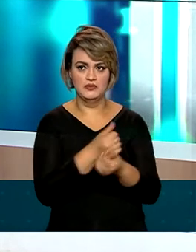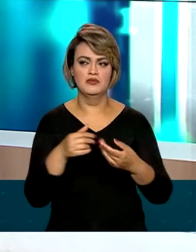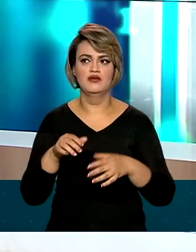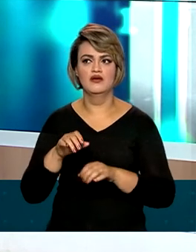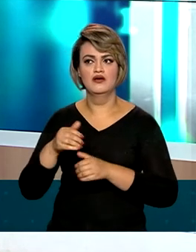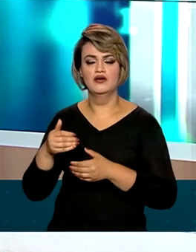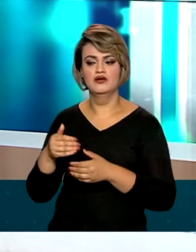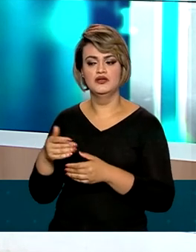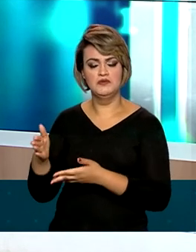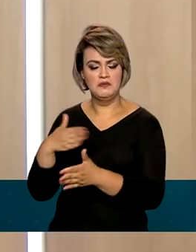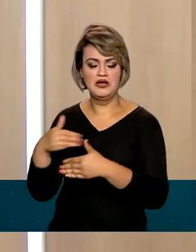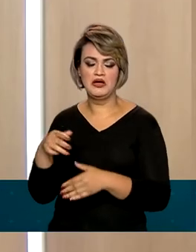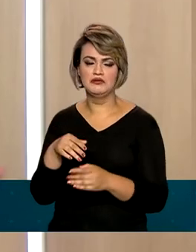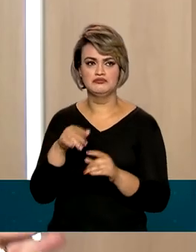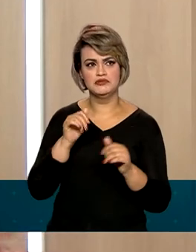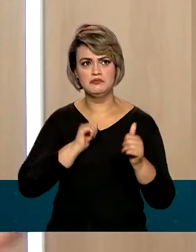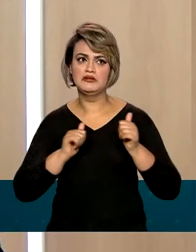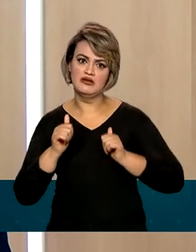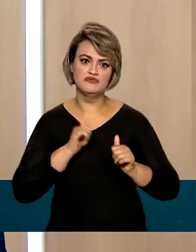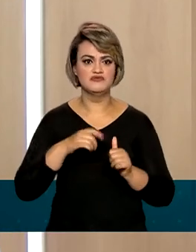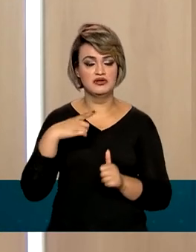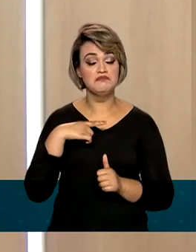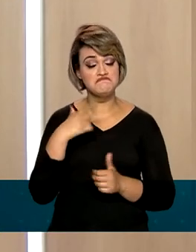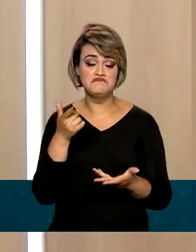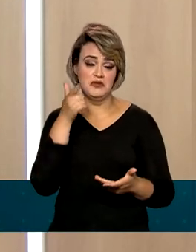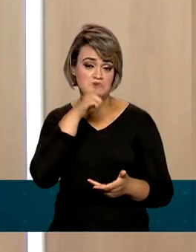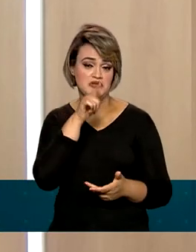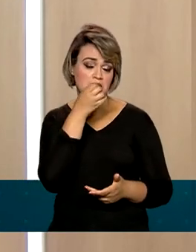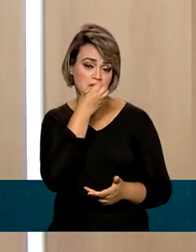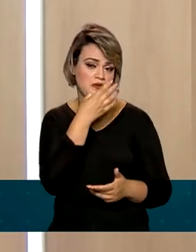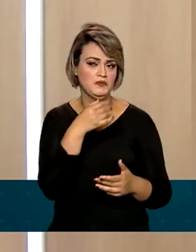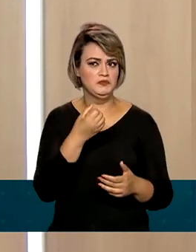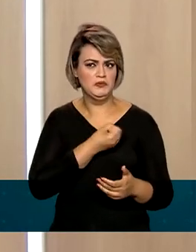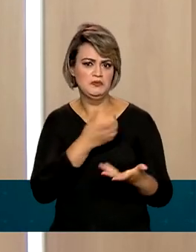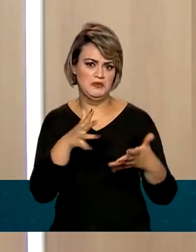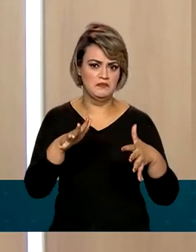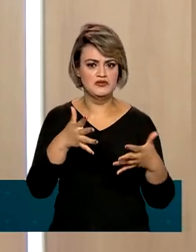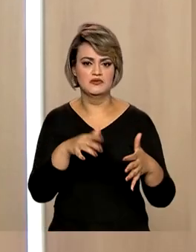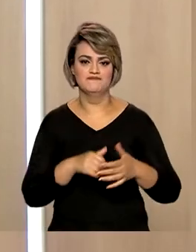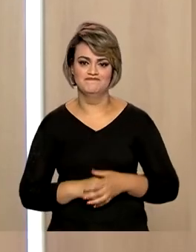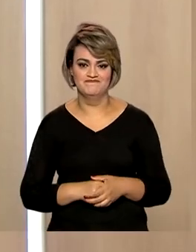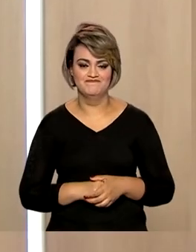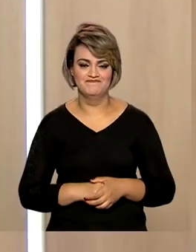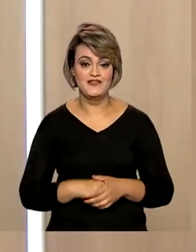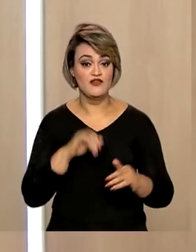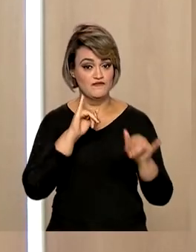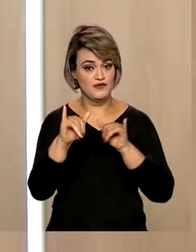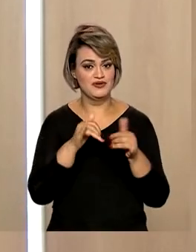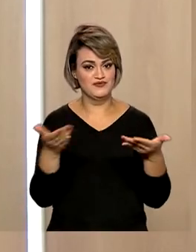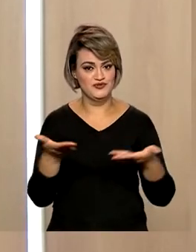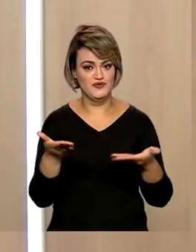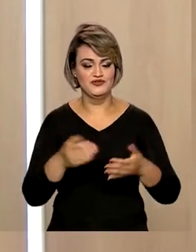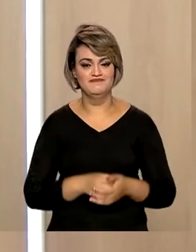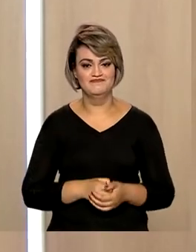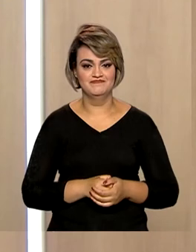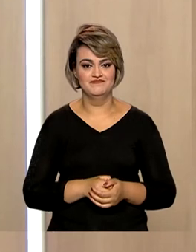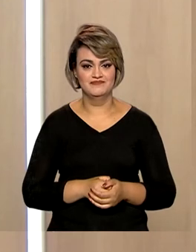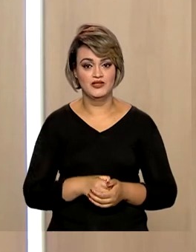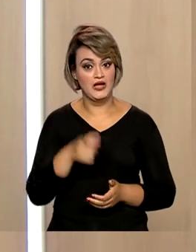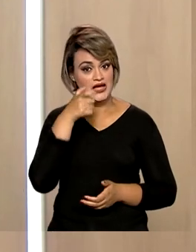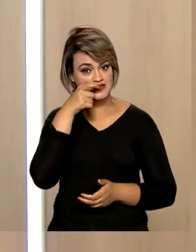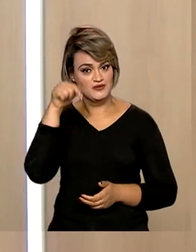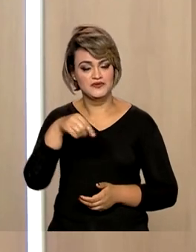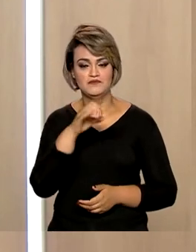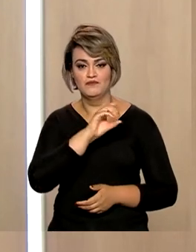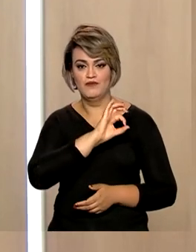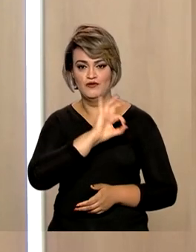expectativa do mercado. Então, esse parece ser o número mais provável até aqui. Essa informação que nós temos para você hoje, continue